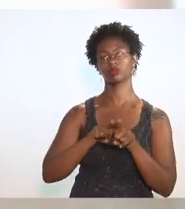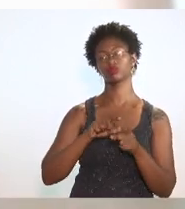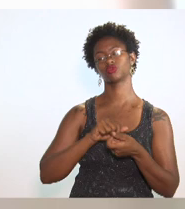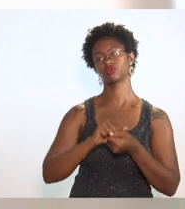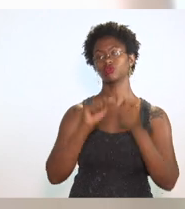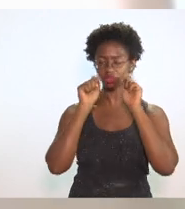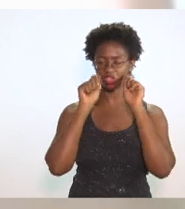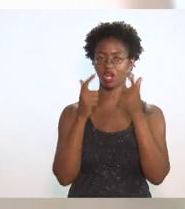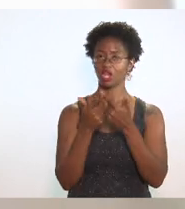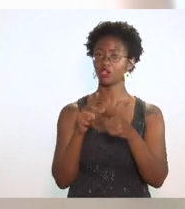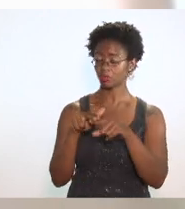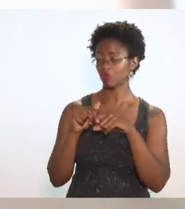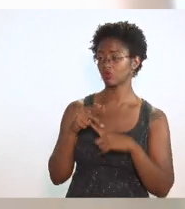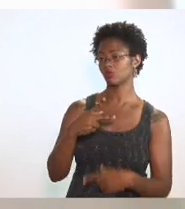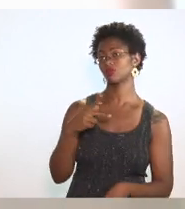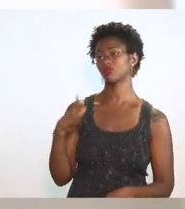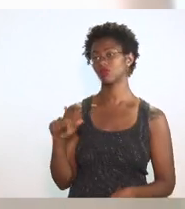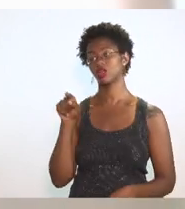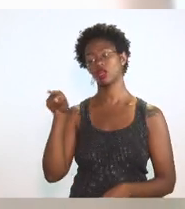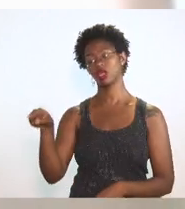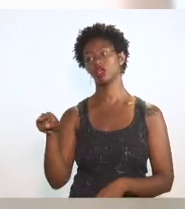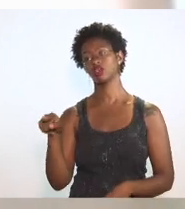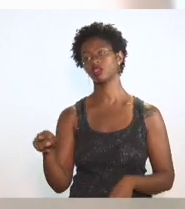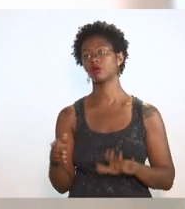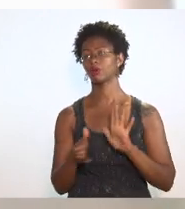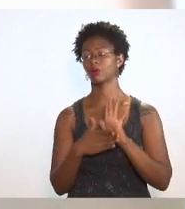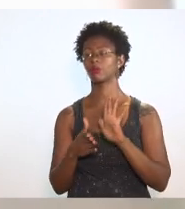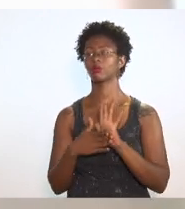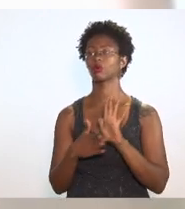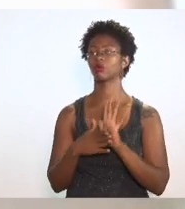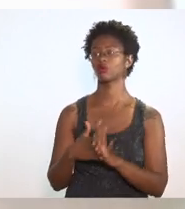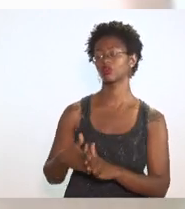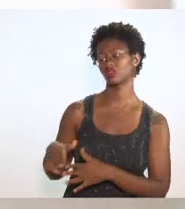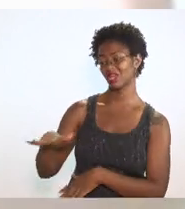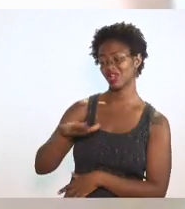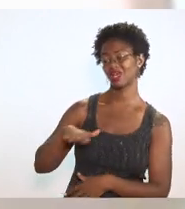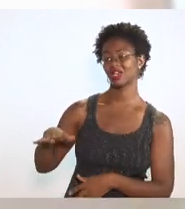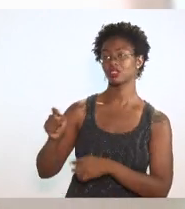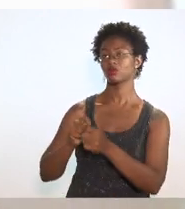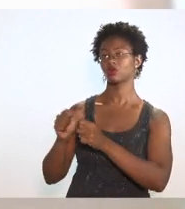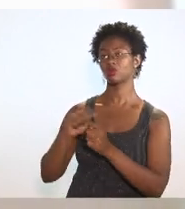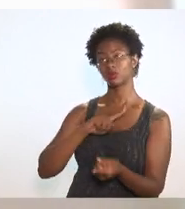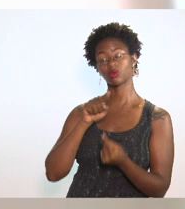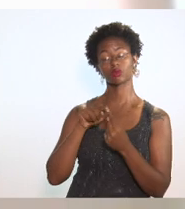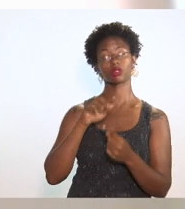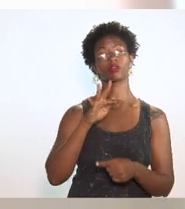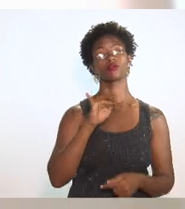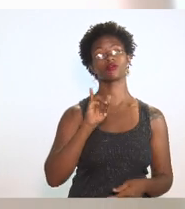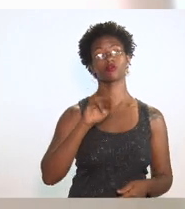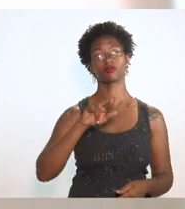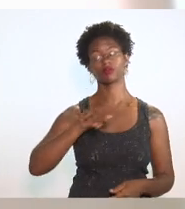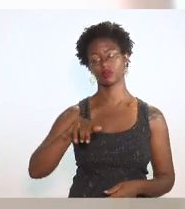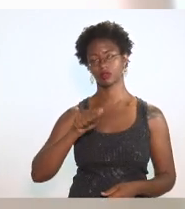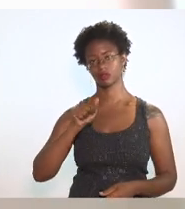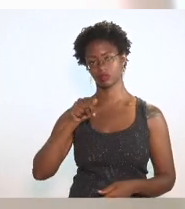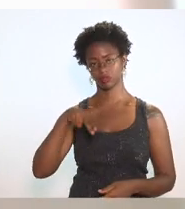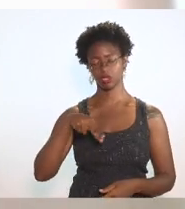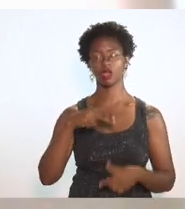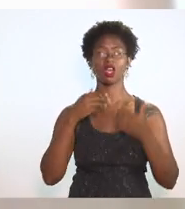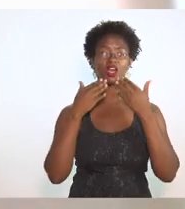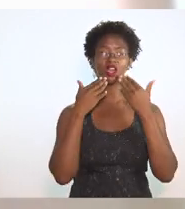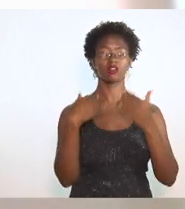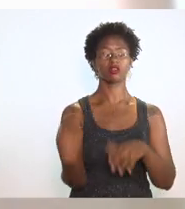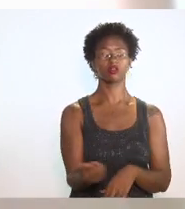projeto de lei, de iniciativa do setor econômico ligado à Firjan, apresentem para nós,